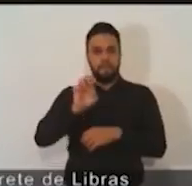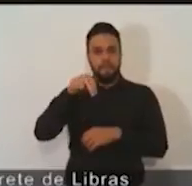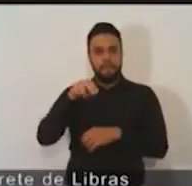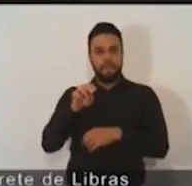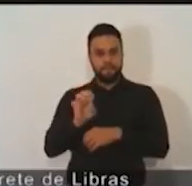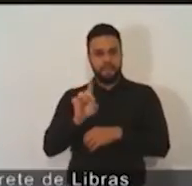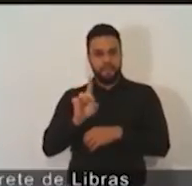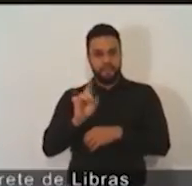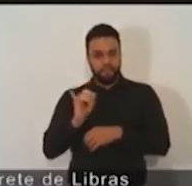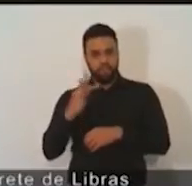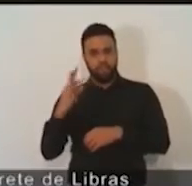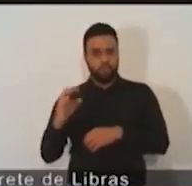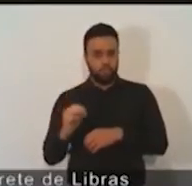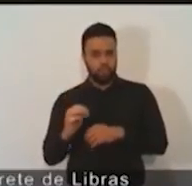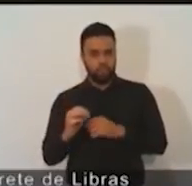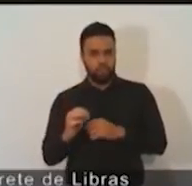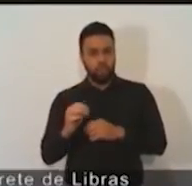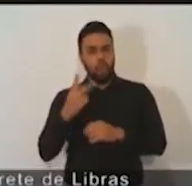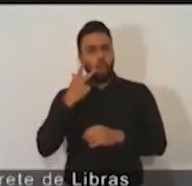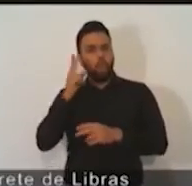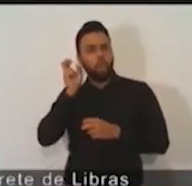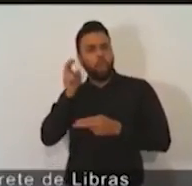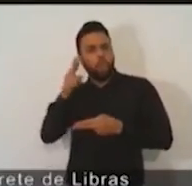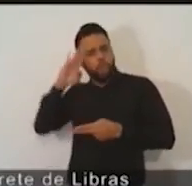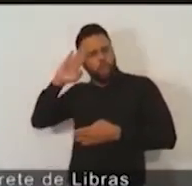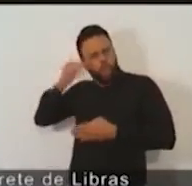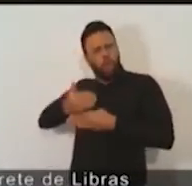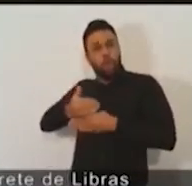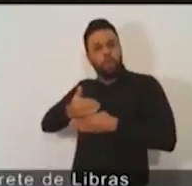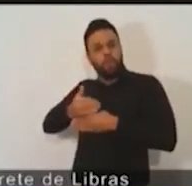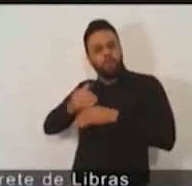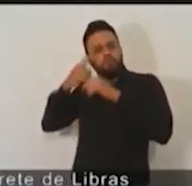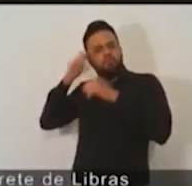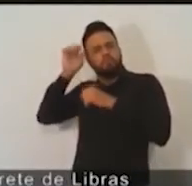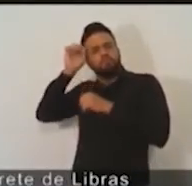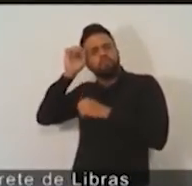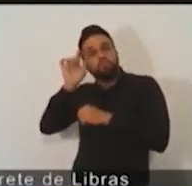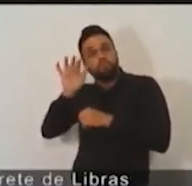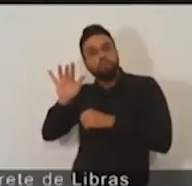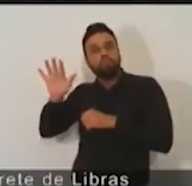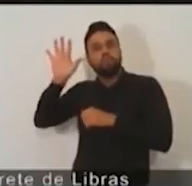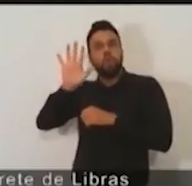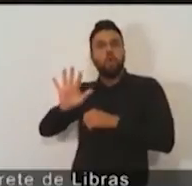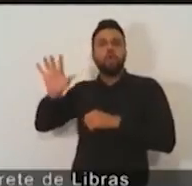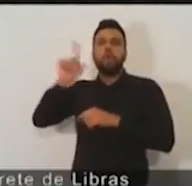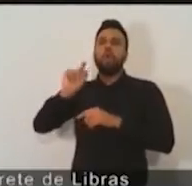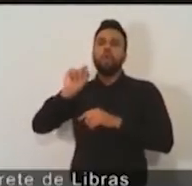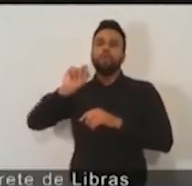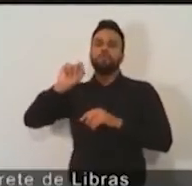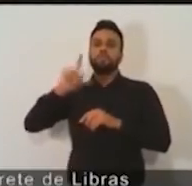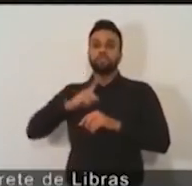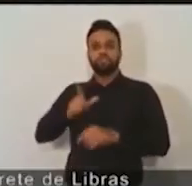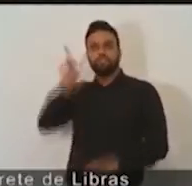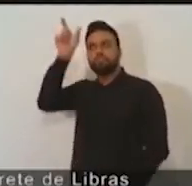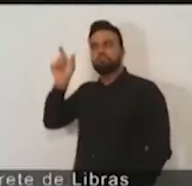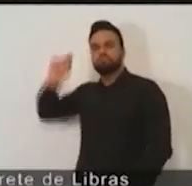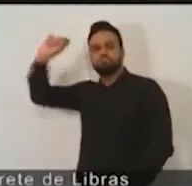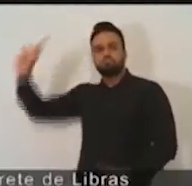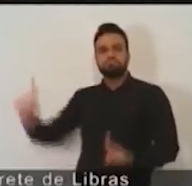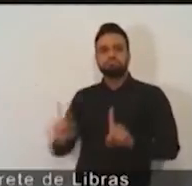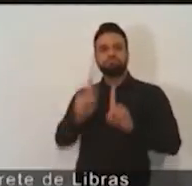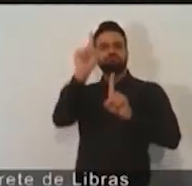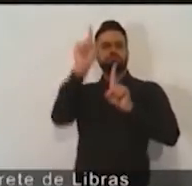teve um sonho. Apareceu ao lado dele, um ser, e esse ser disse assim,